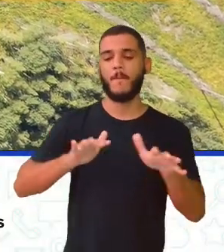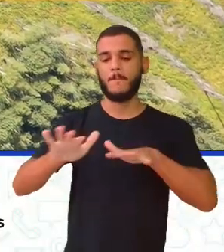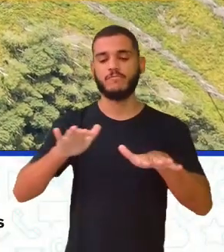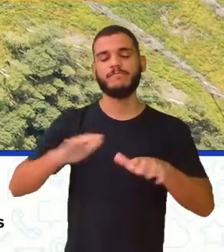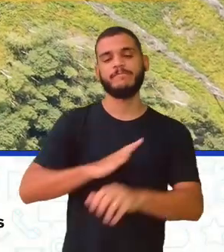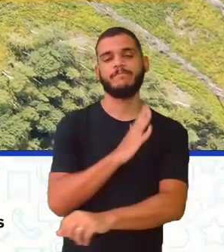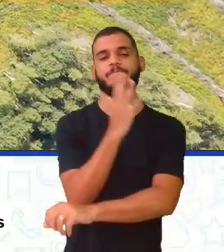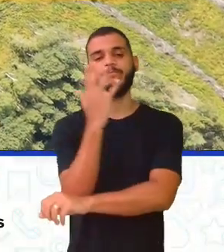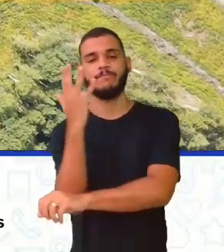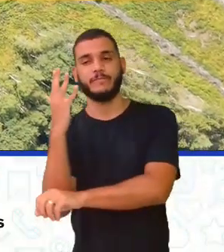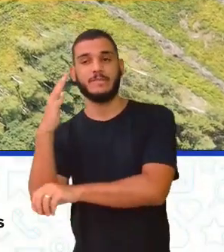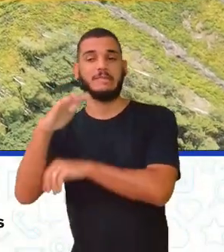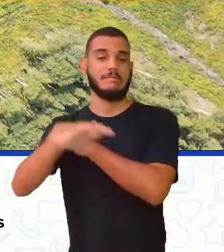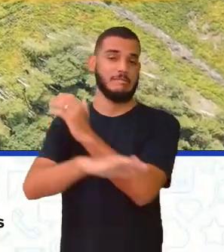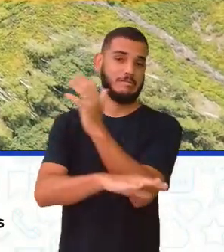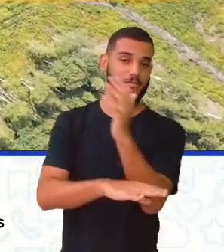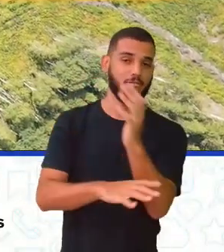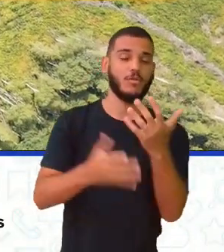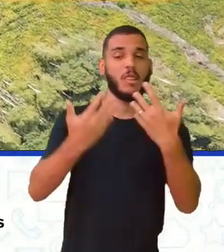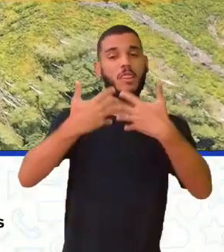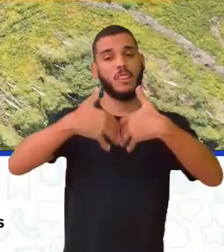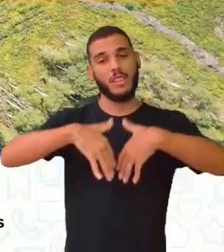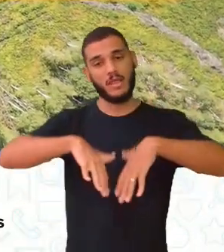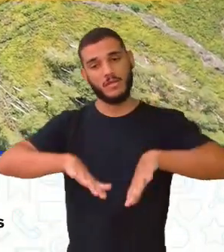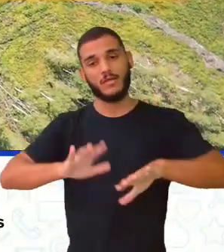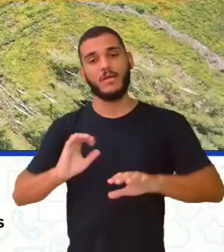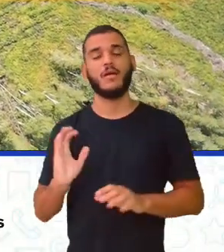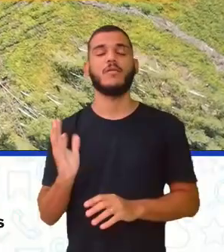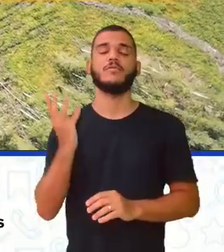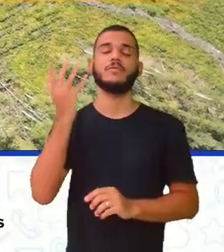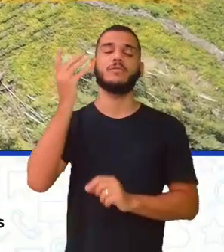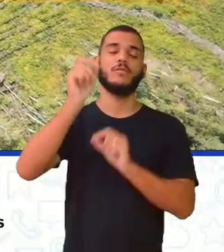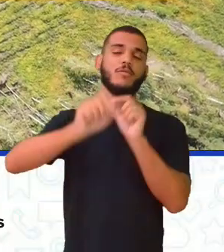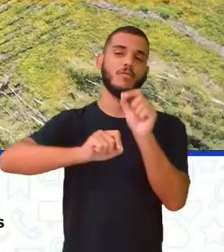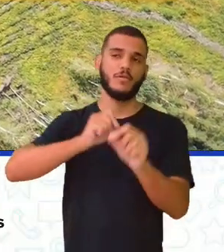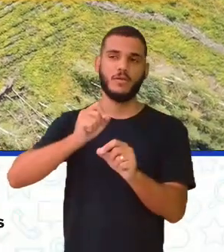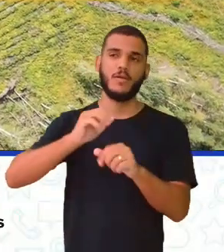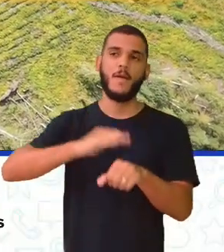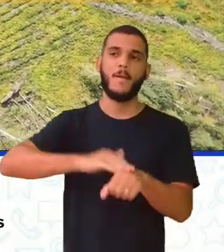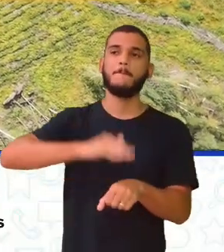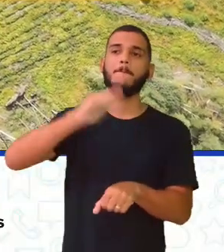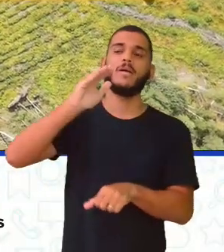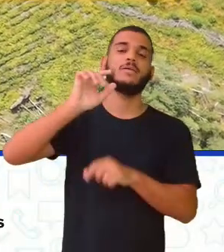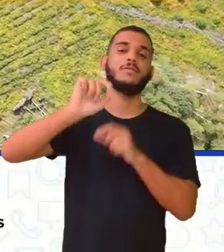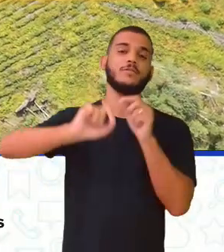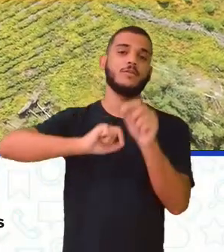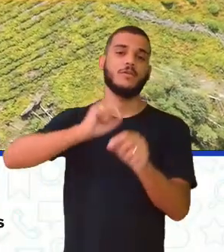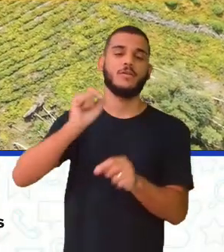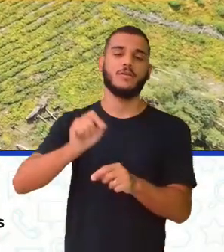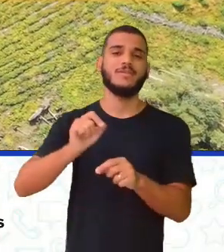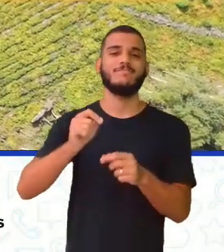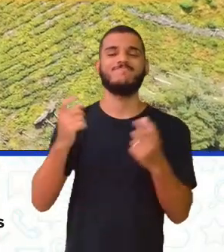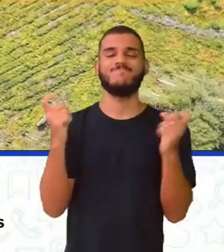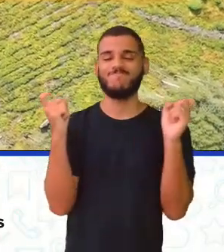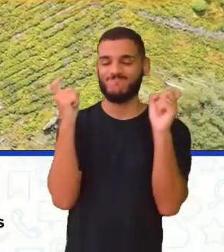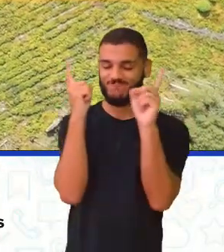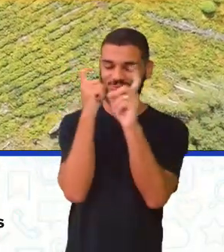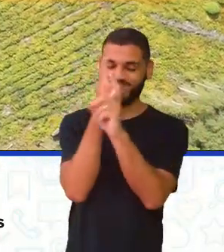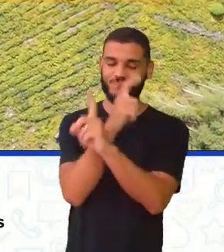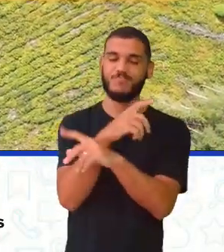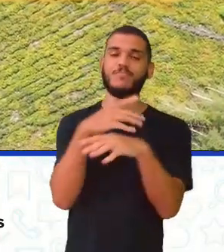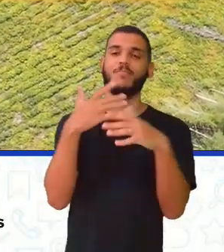tornou-se gradativamente mais complexa.